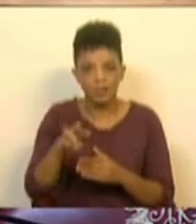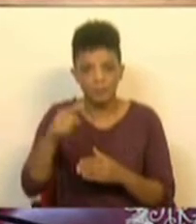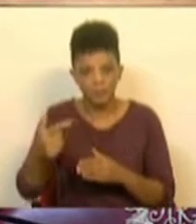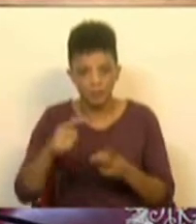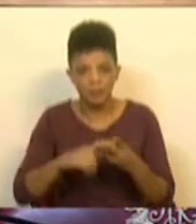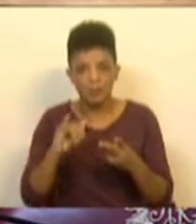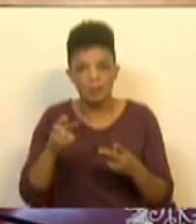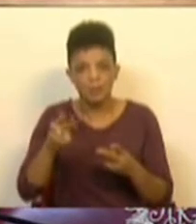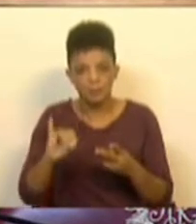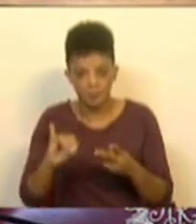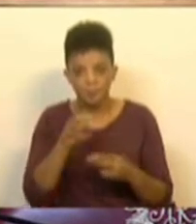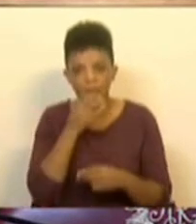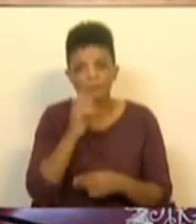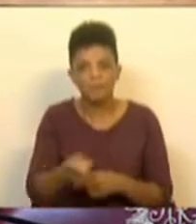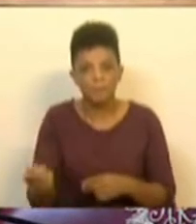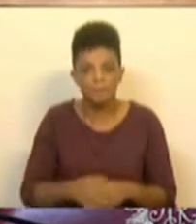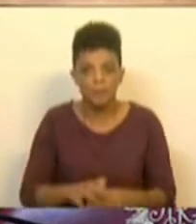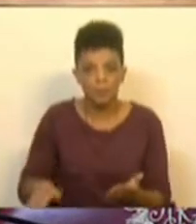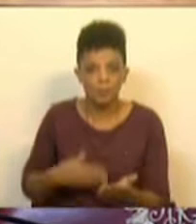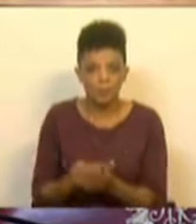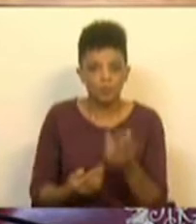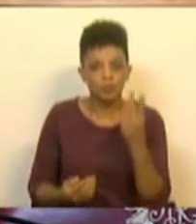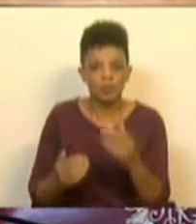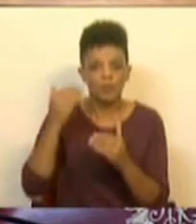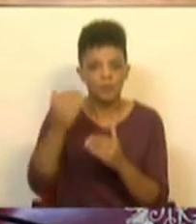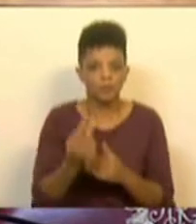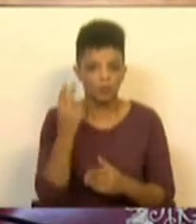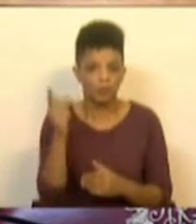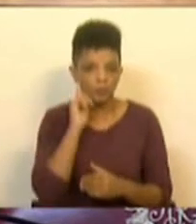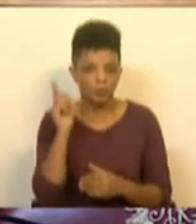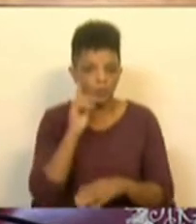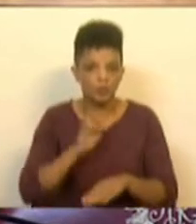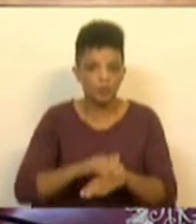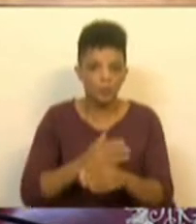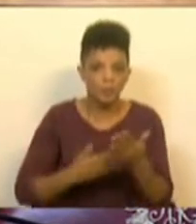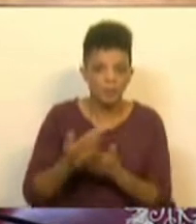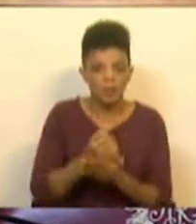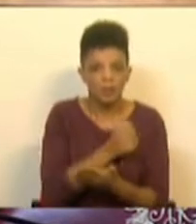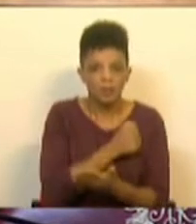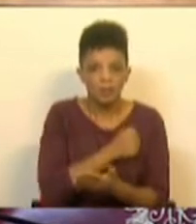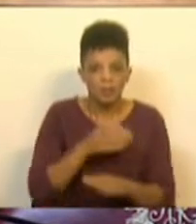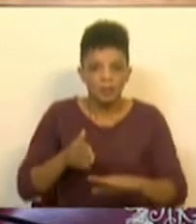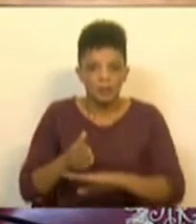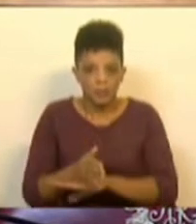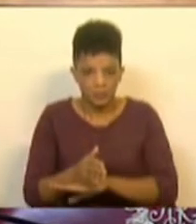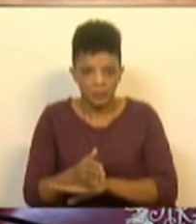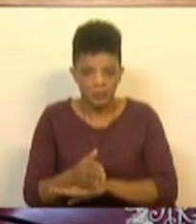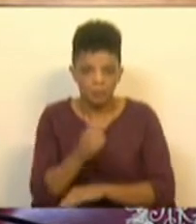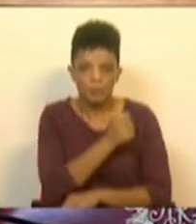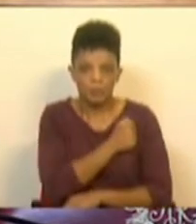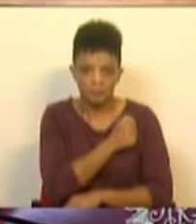e de IMI. Falo em concreto de duas propostas, dois avanços importantes na regulação do mercado imobiliário e do acesso à